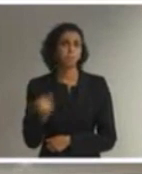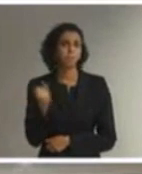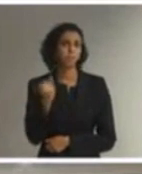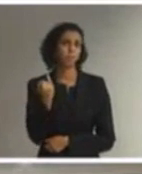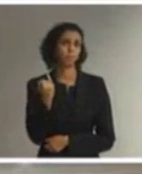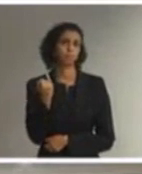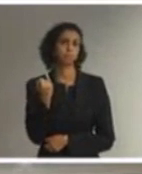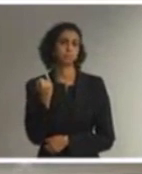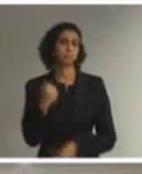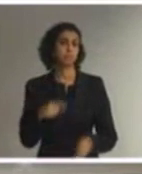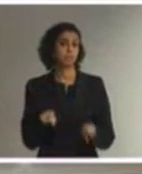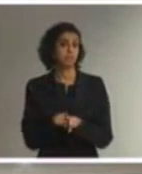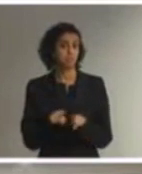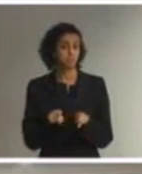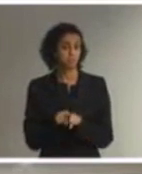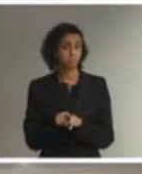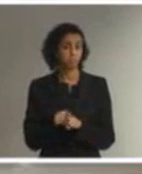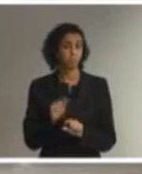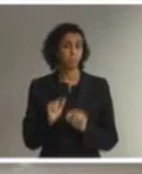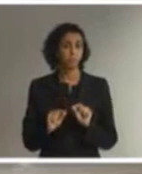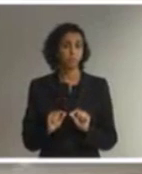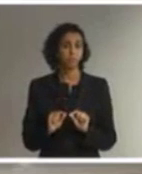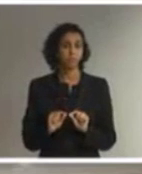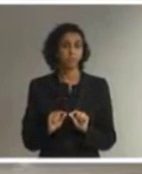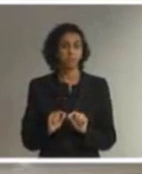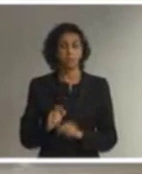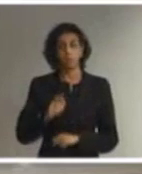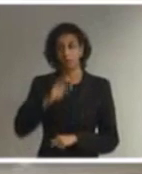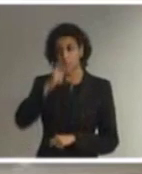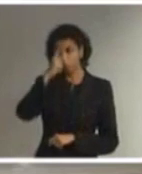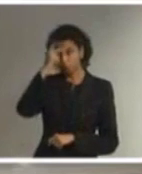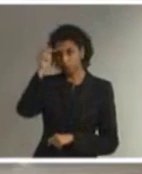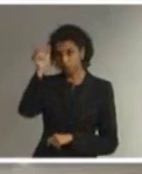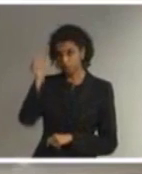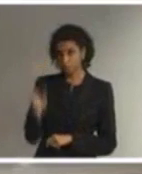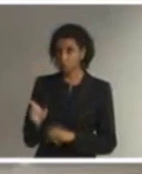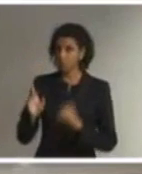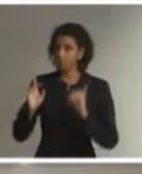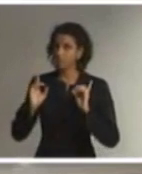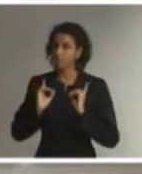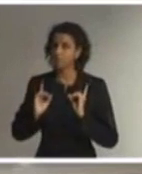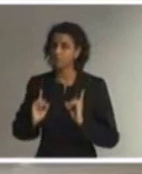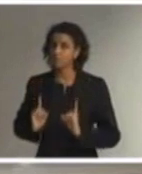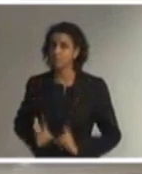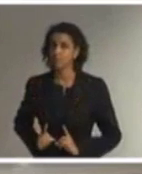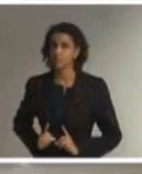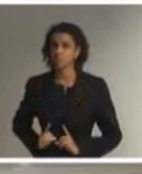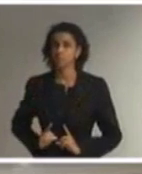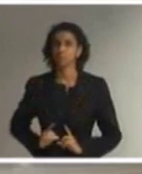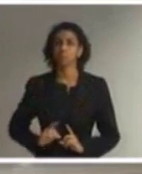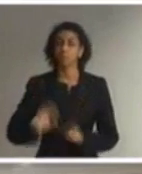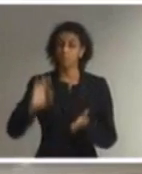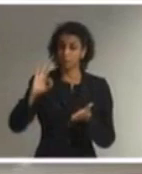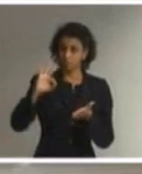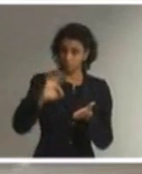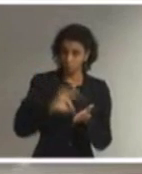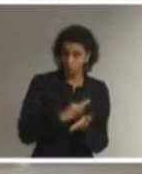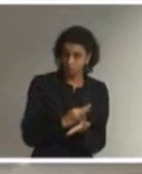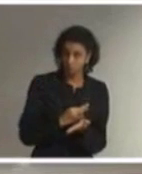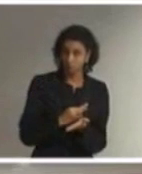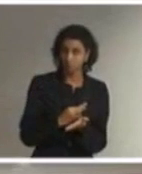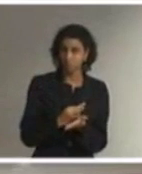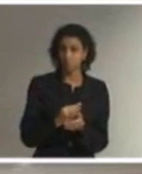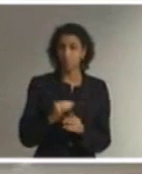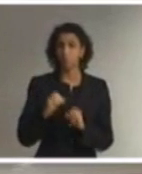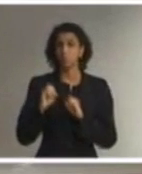necessidade de a pessoa com deficiência matriculada ou egressa